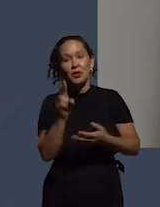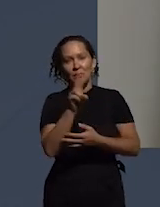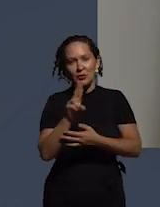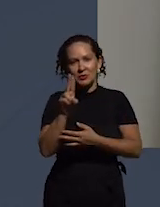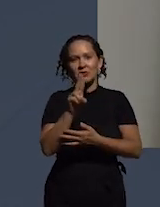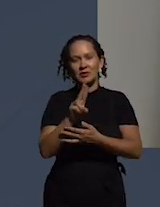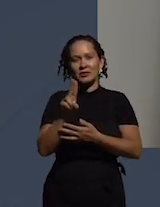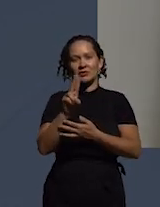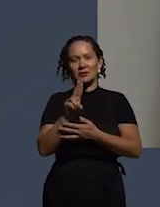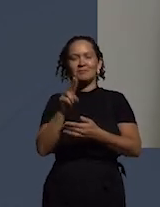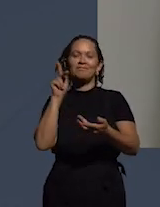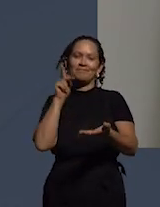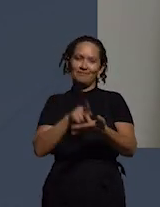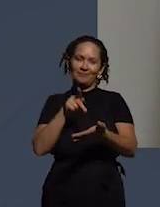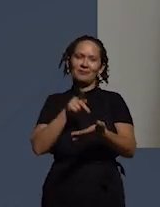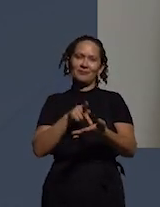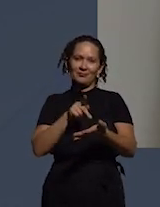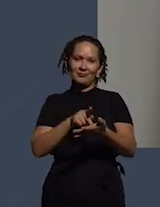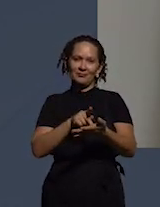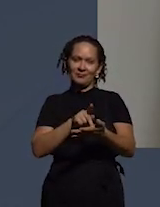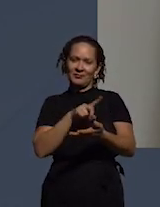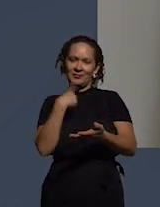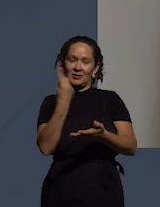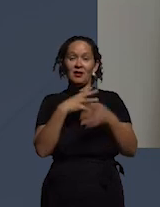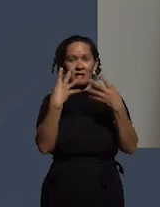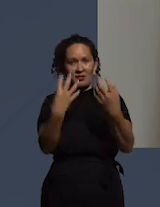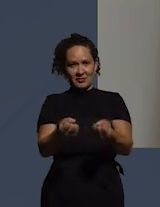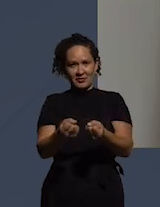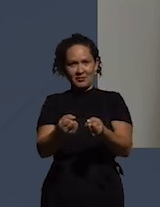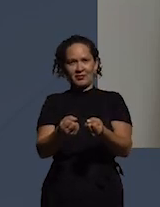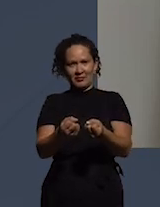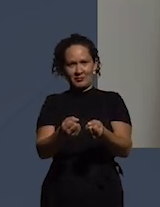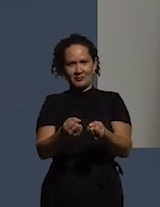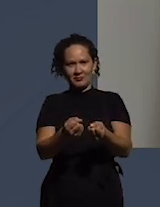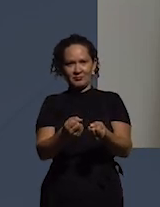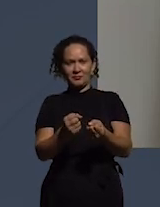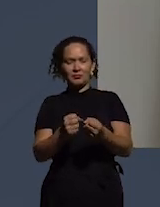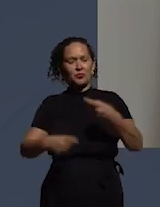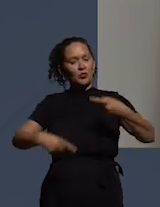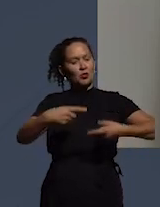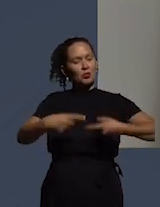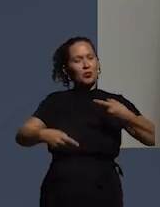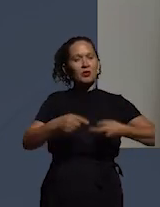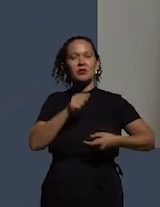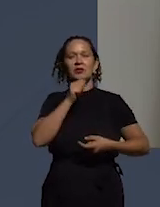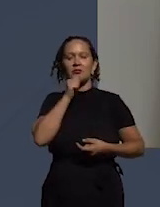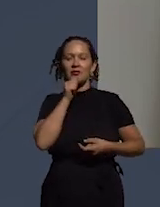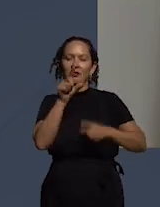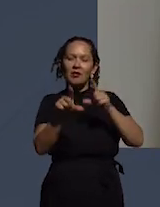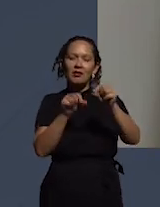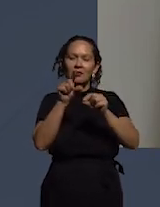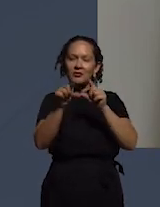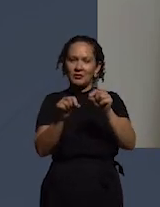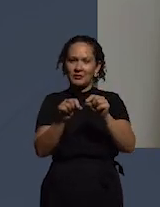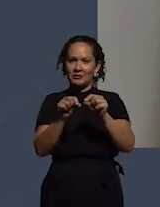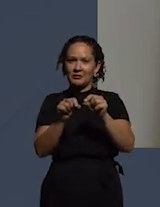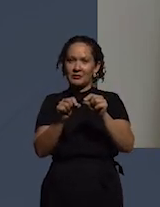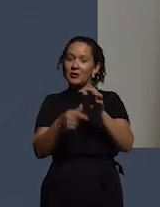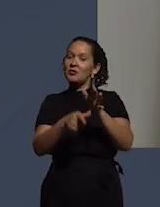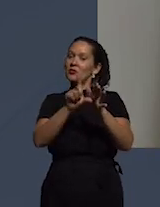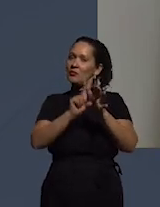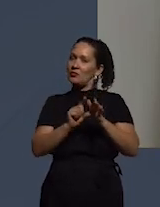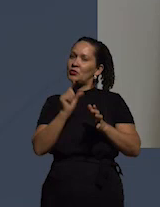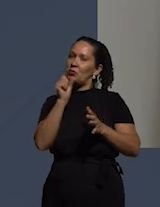digamos assim na prática a gente permite recomendações sobre políticas a serem adotadas vou voltar um pouco na